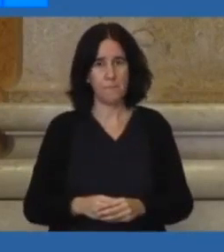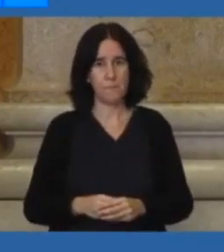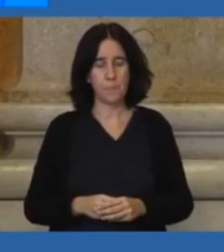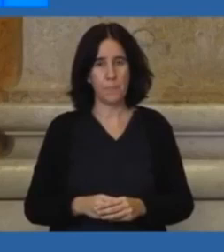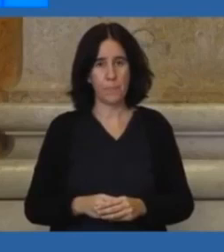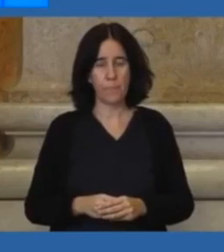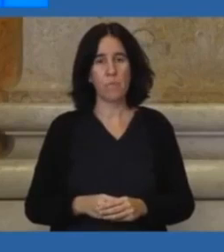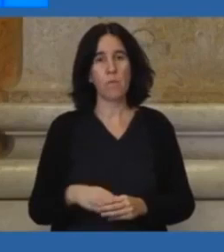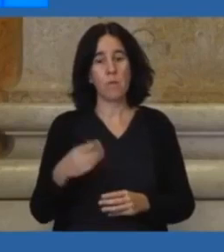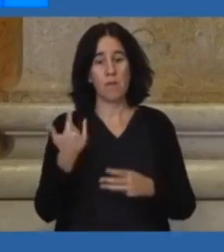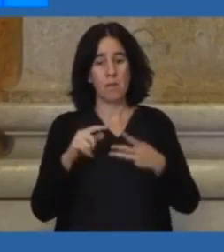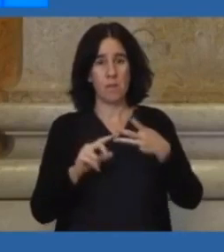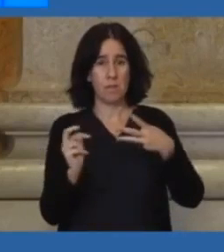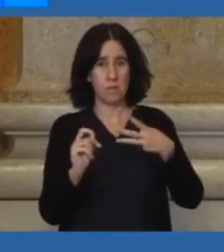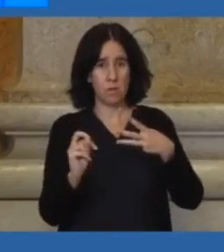De seu lugar,